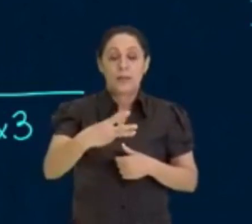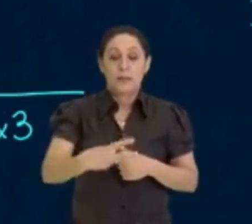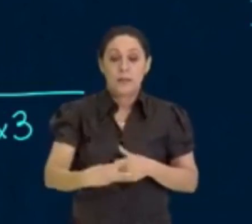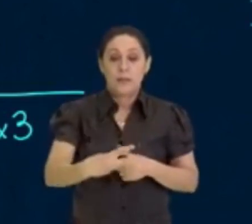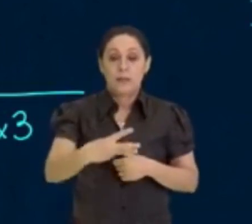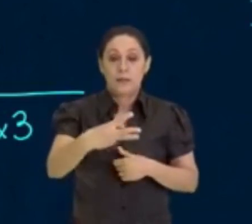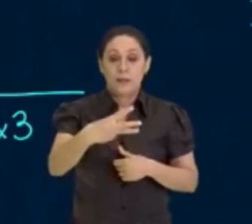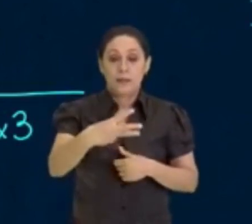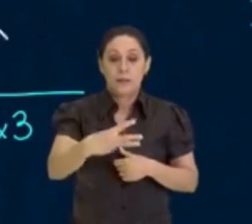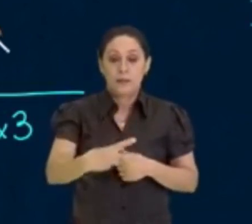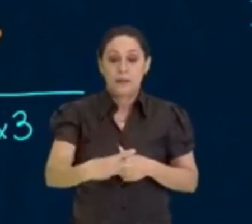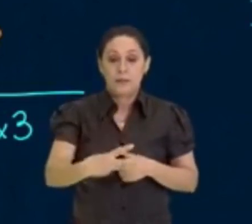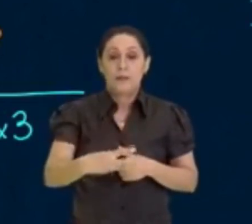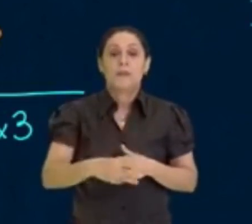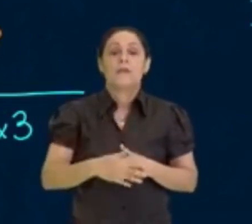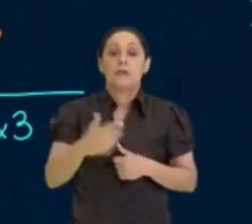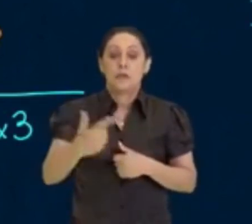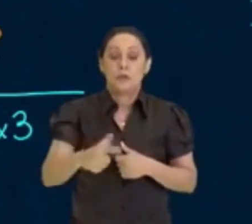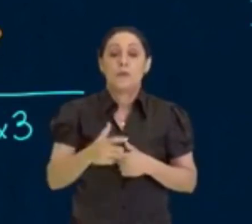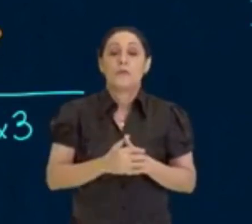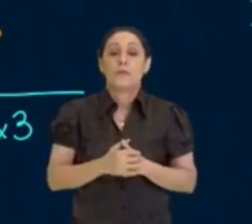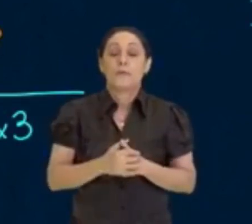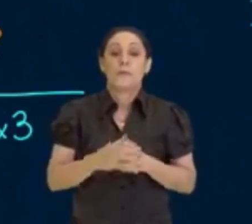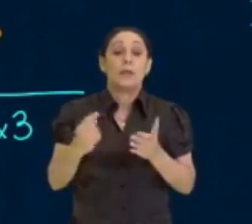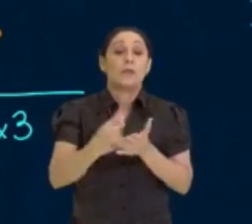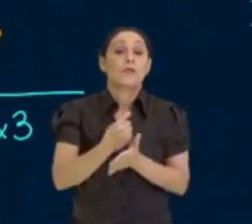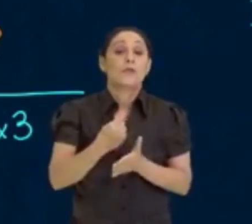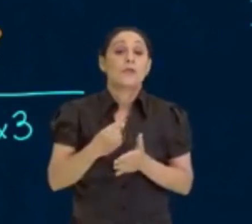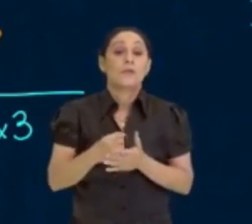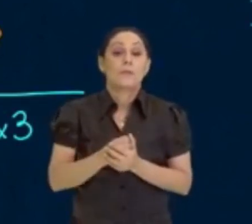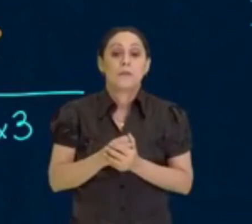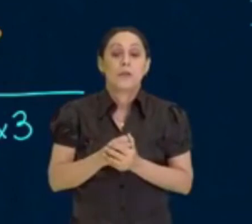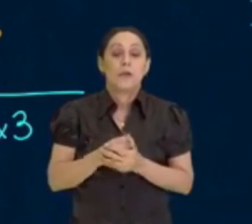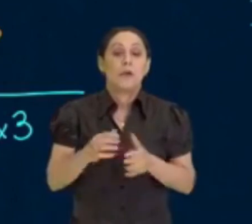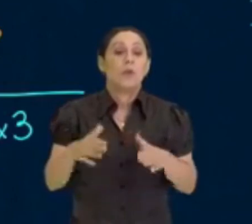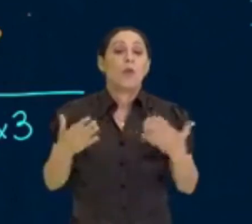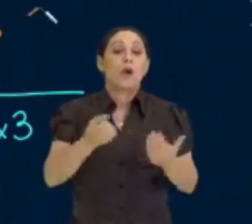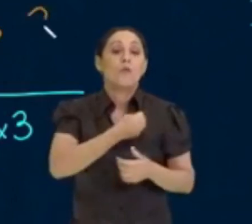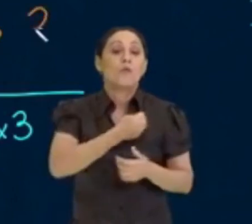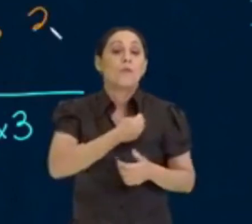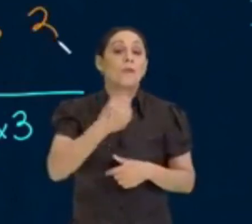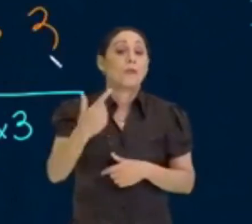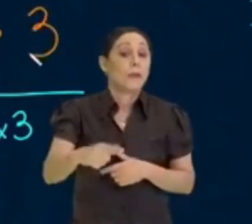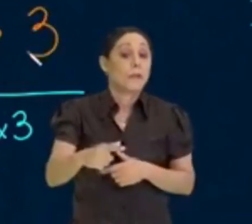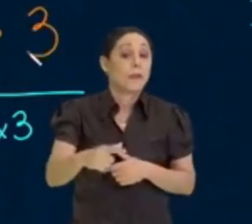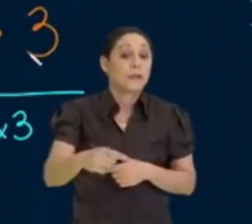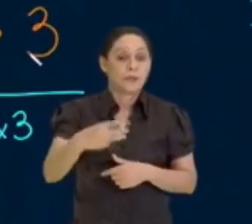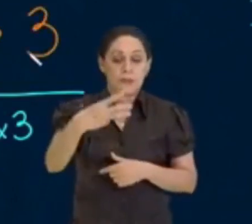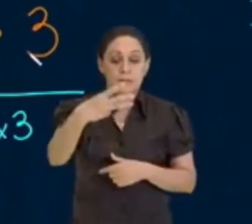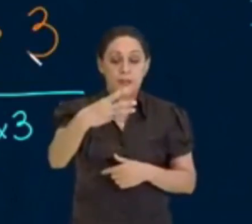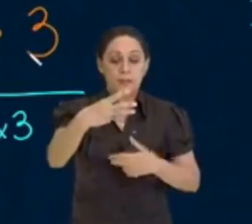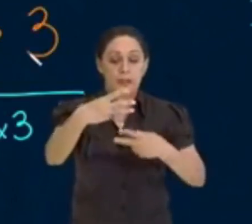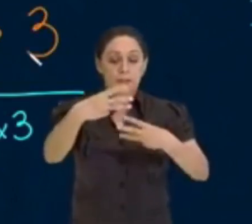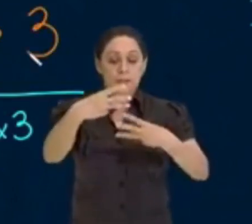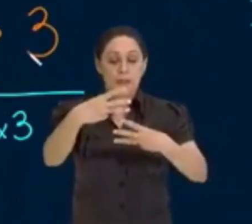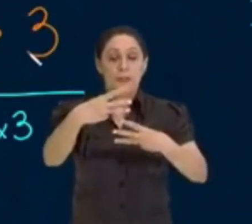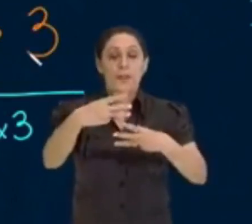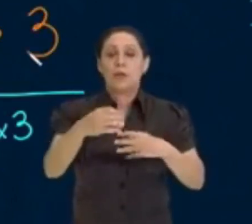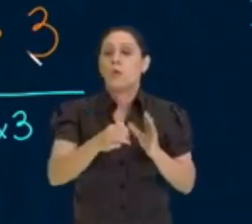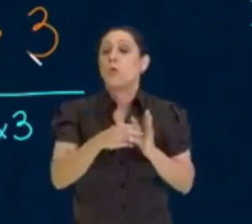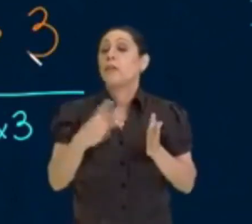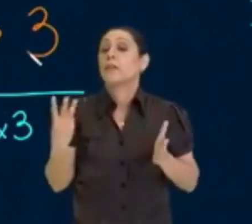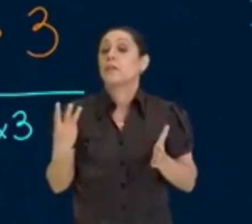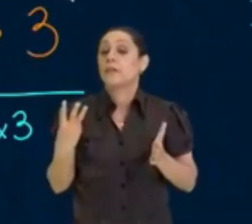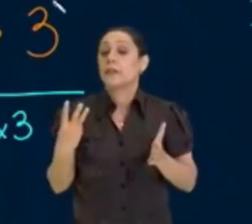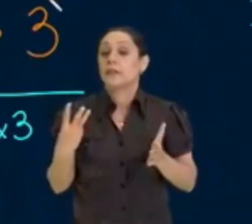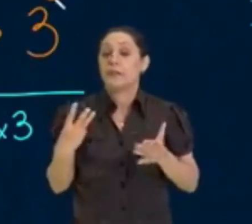bora lá na potência, então, perguntinha, qual o número repete? 3. Quantas vezes ele